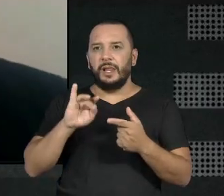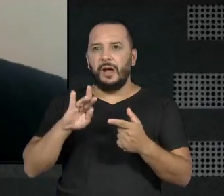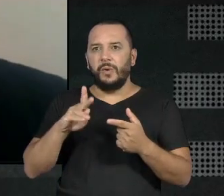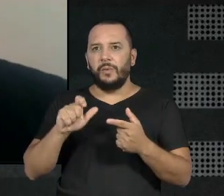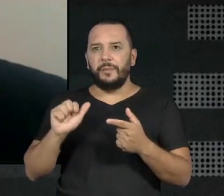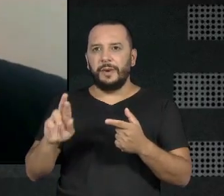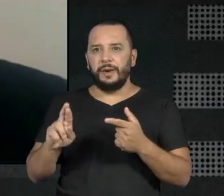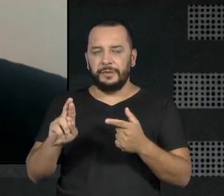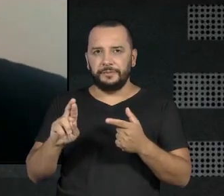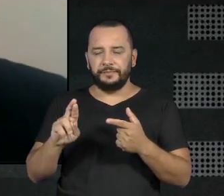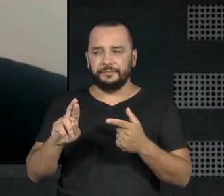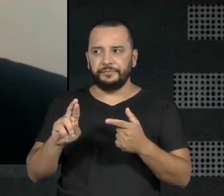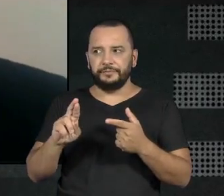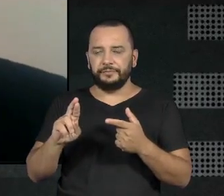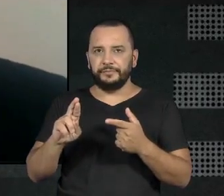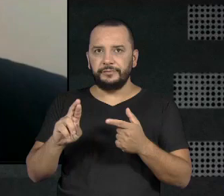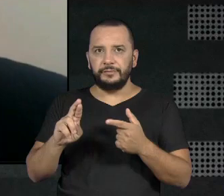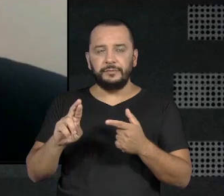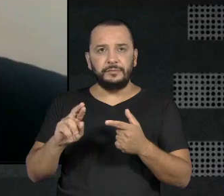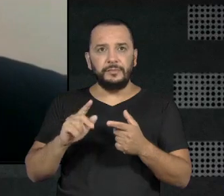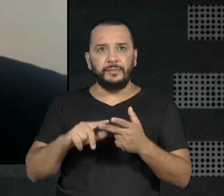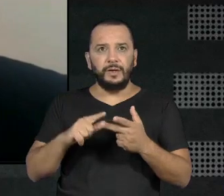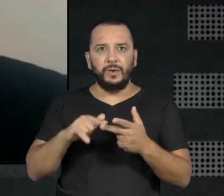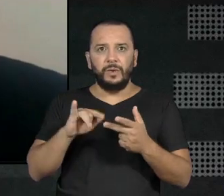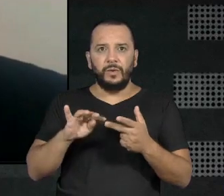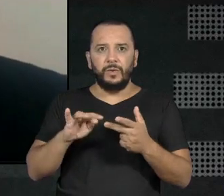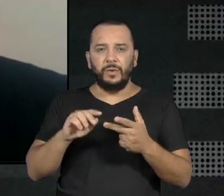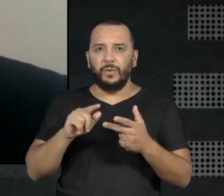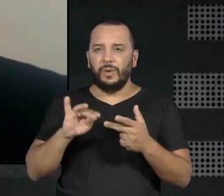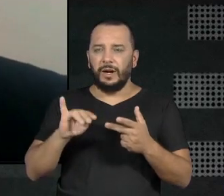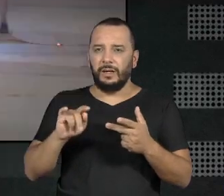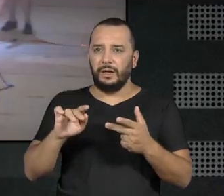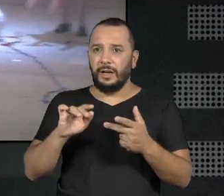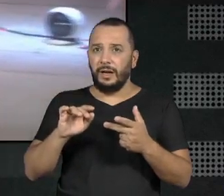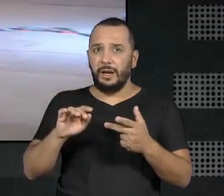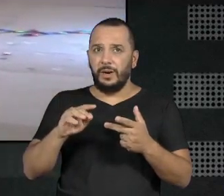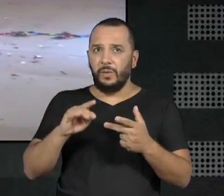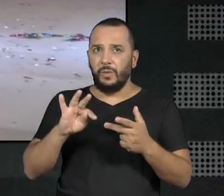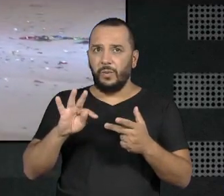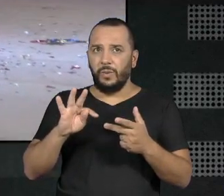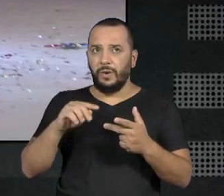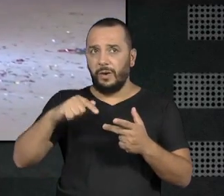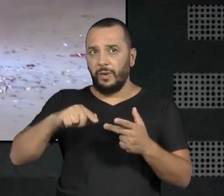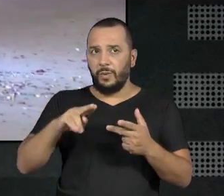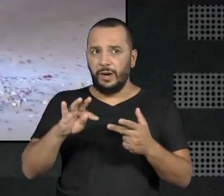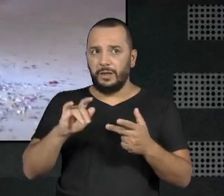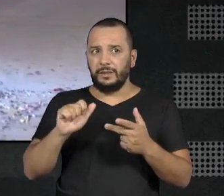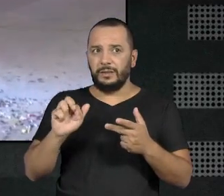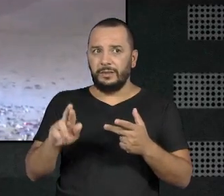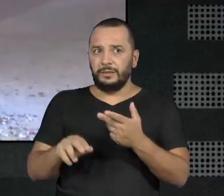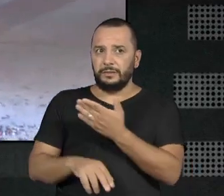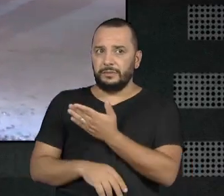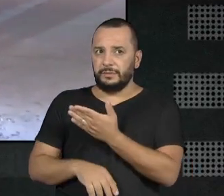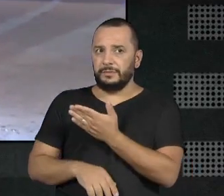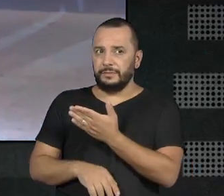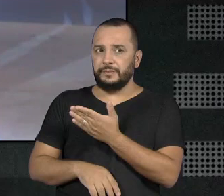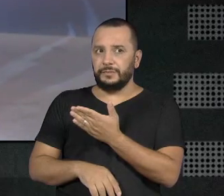Não, primeiro fiz Quartet, que foi ótimo, com o Ed Botelho, direção do Gerald.